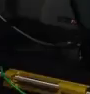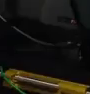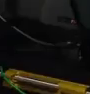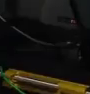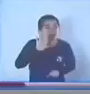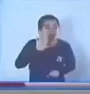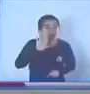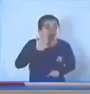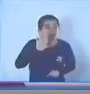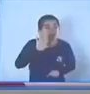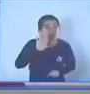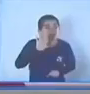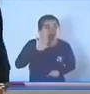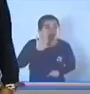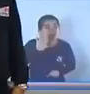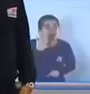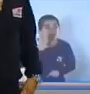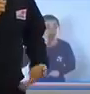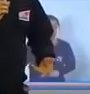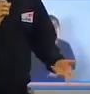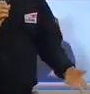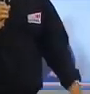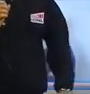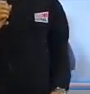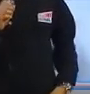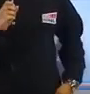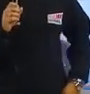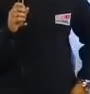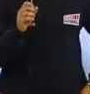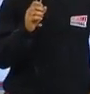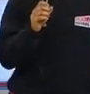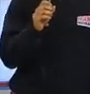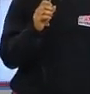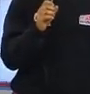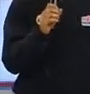O tratamento é 2 minutinhos Mais protegido Ele quer mais proteção Isso Isso Tchau Tchau